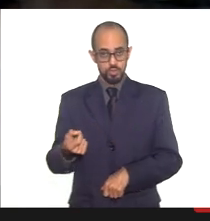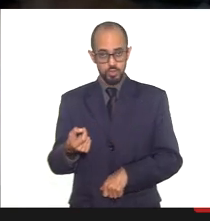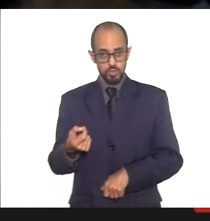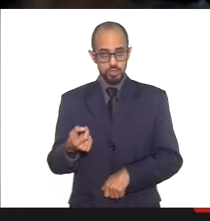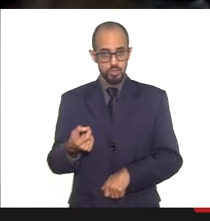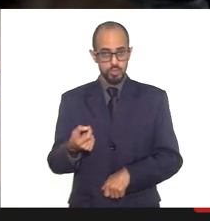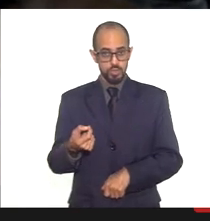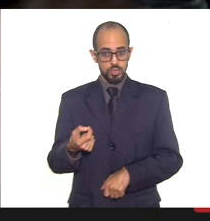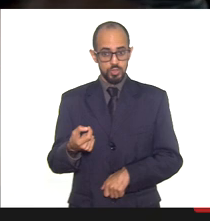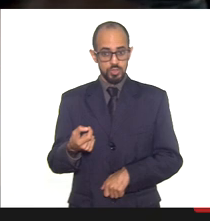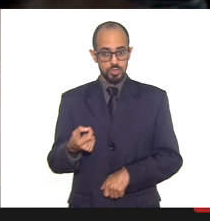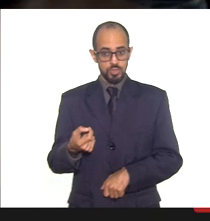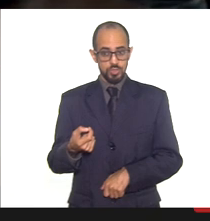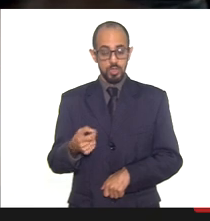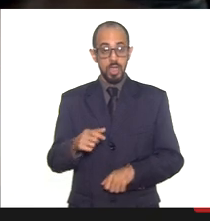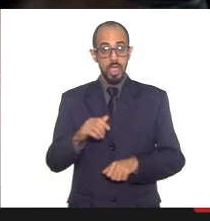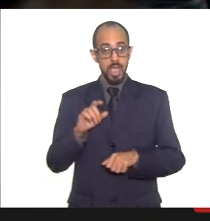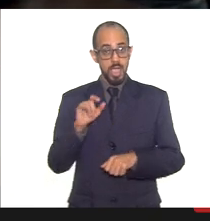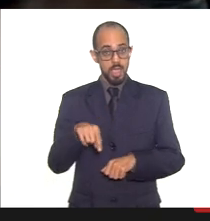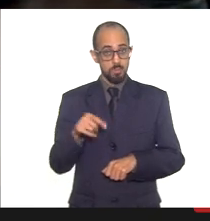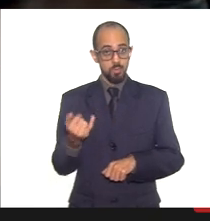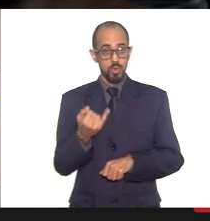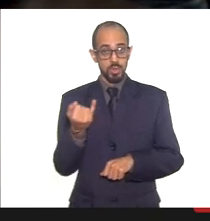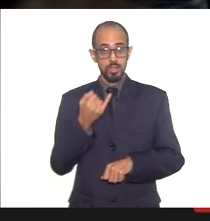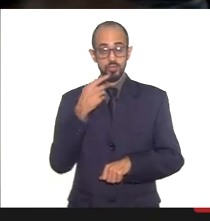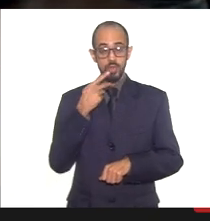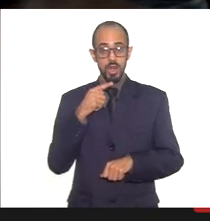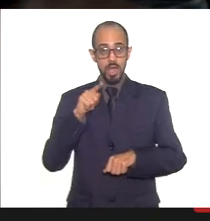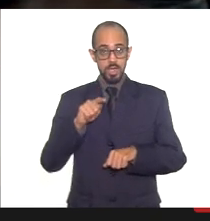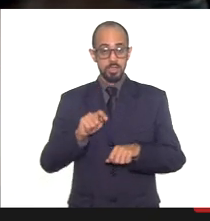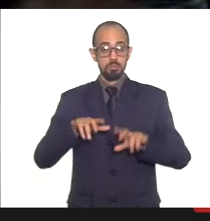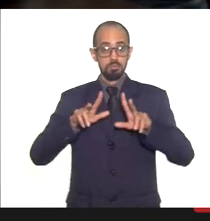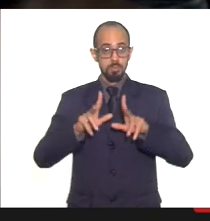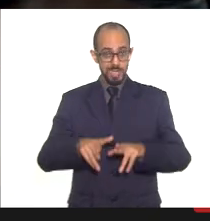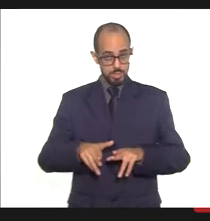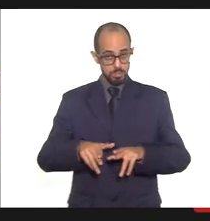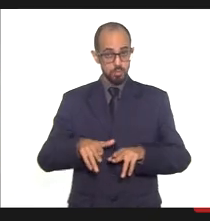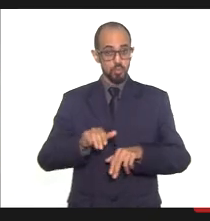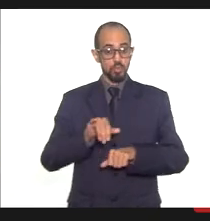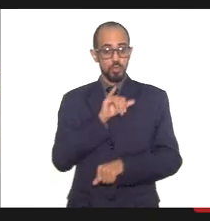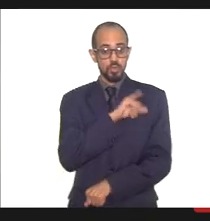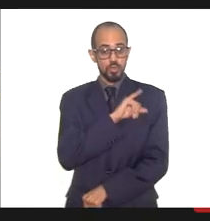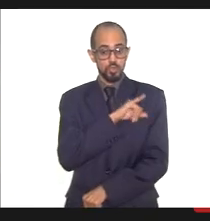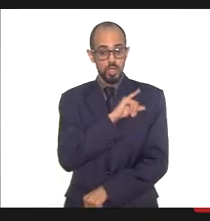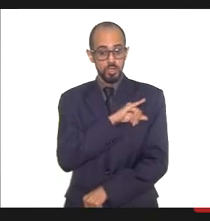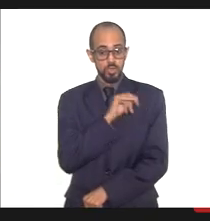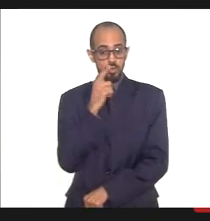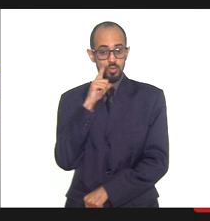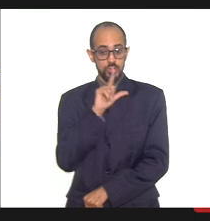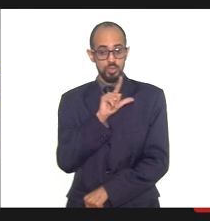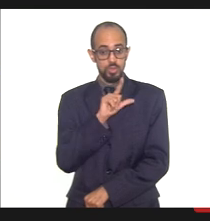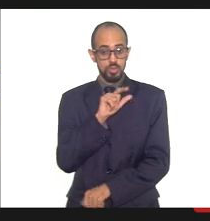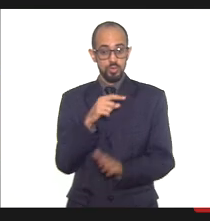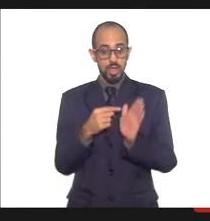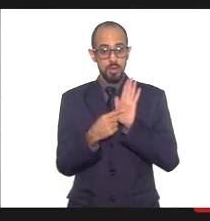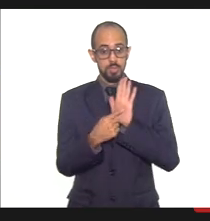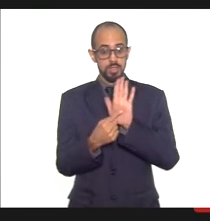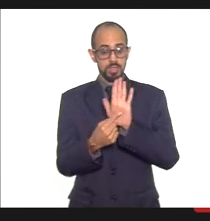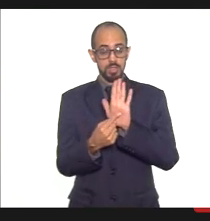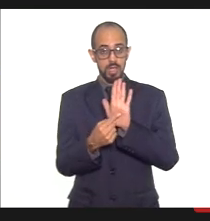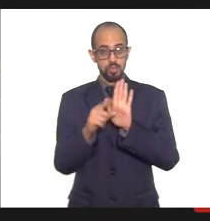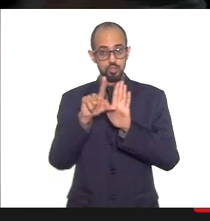Cabe ressaltar que, apesar do Estado do Rio de Janeiro ter apresentado redução na curva de casos,